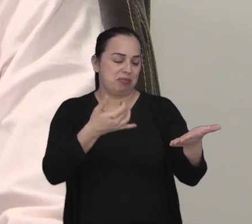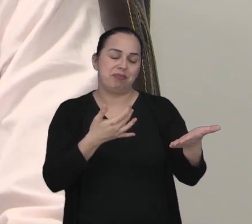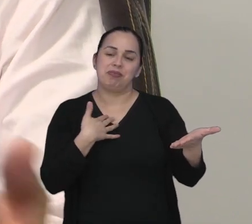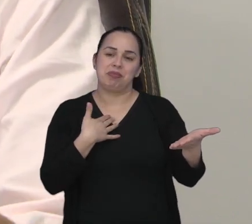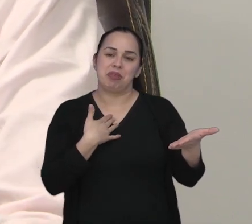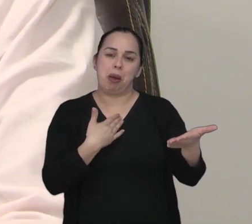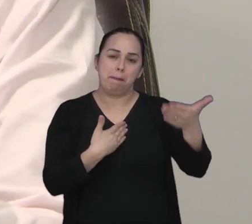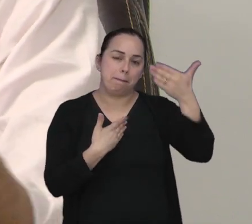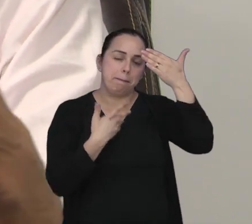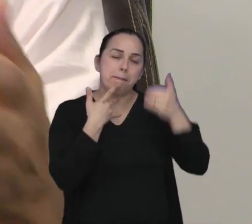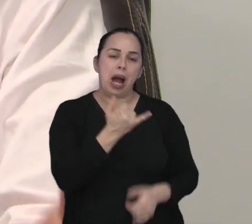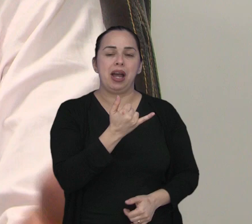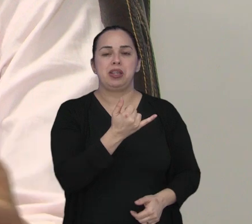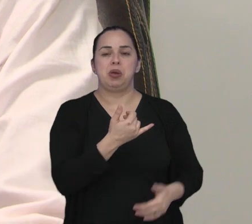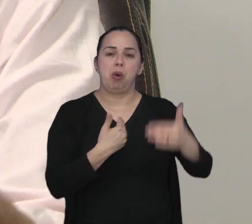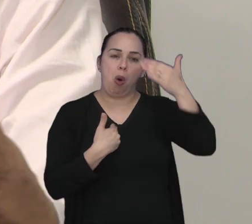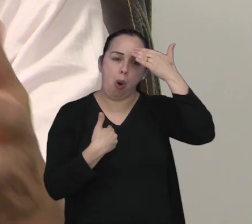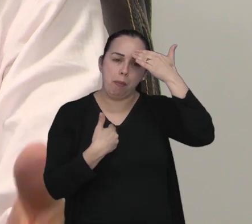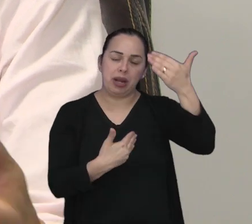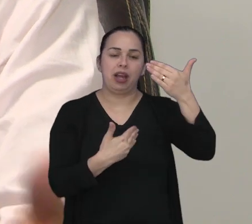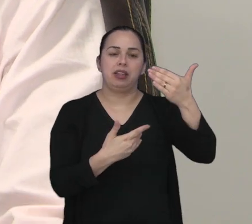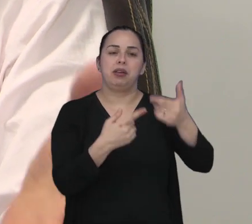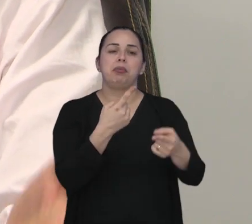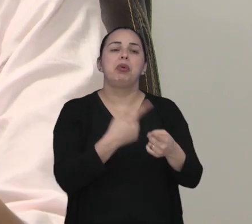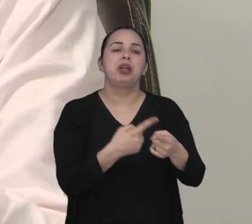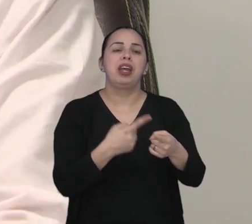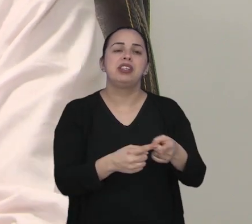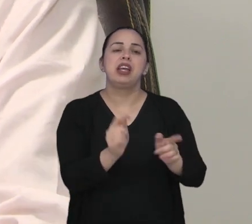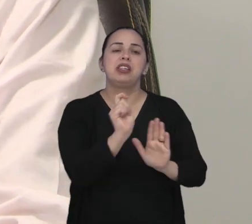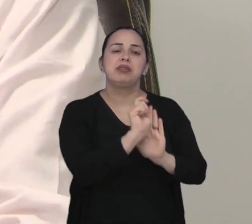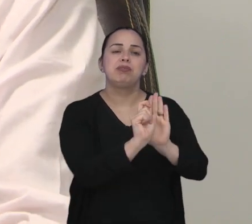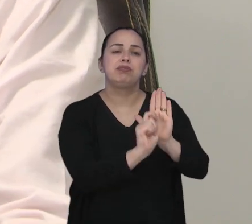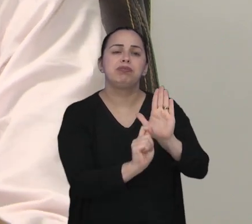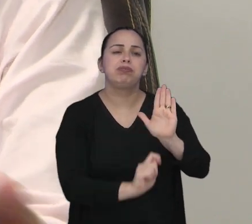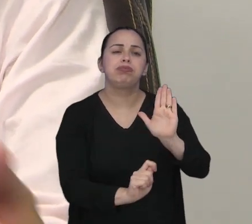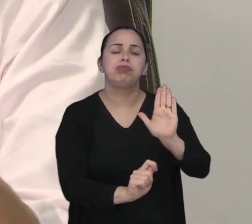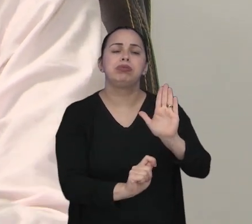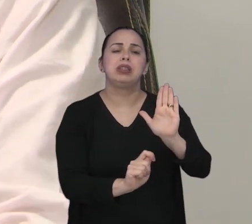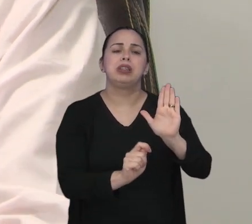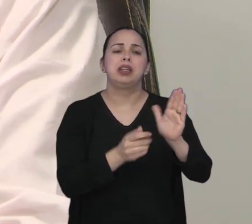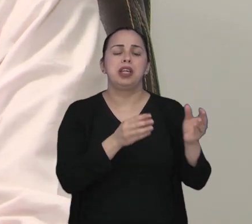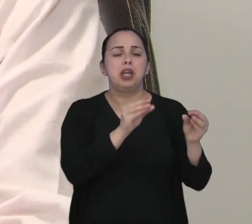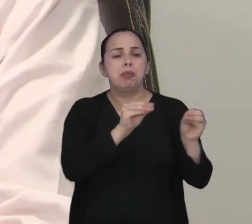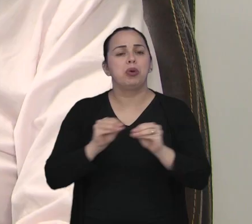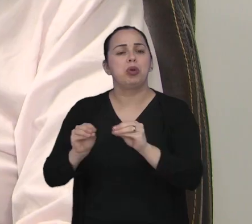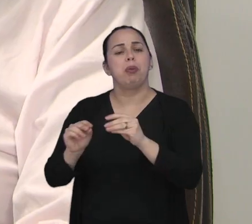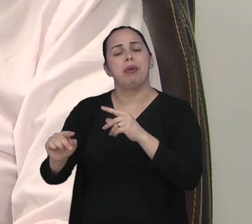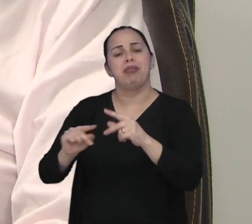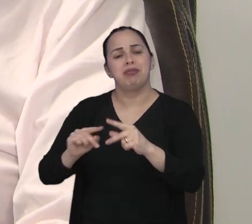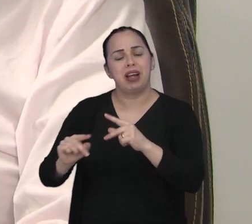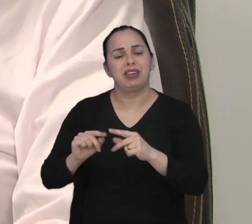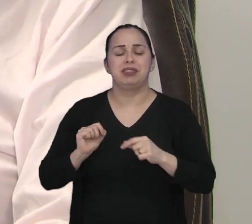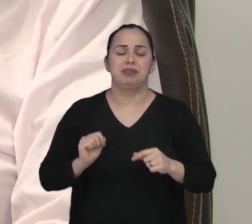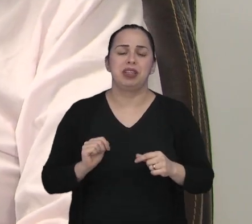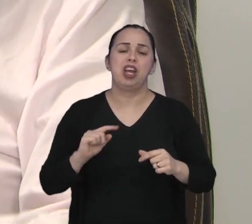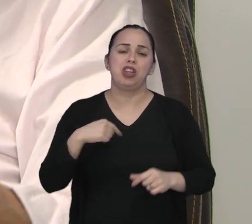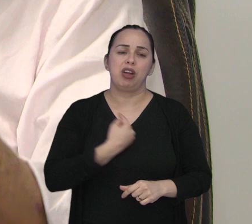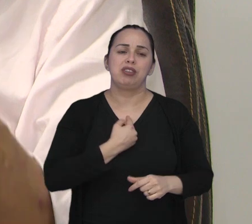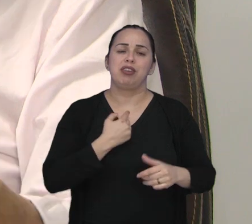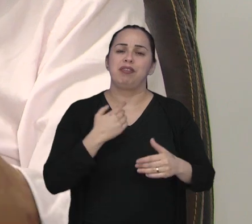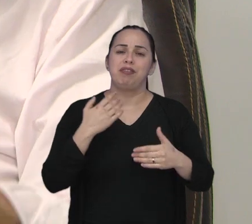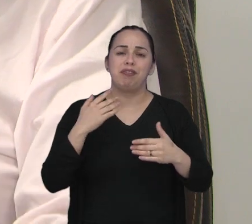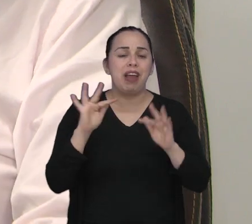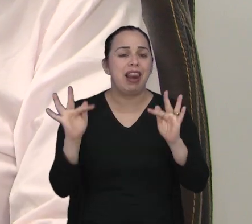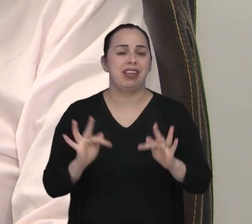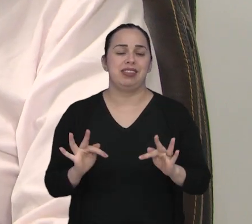obrigado, meu pai, por ter essa iniciativa de fazer isso aqui no Vale do Paraíba. E a gente fica muito feliz em poder